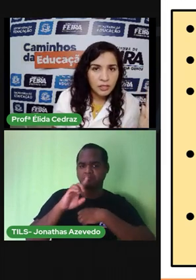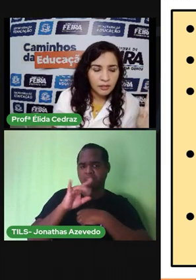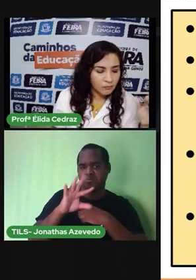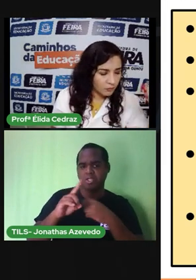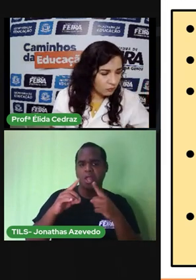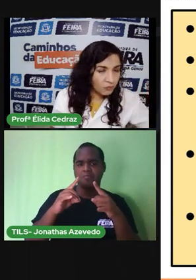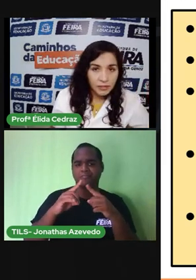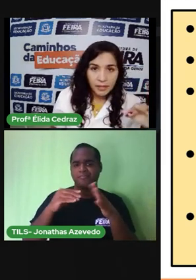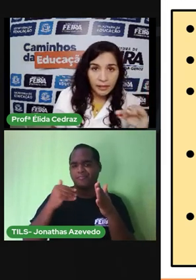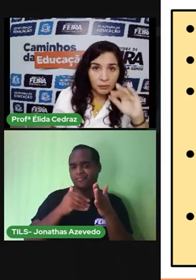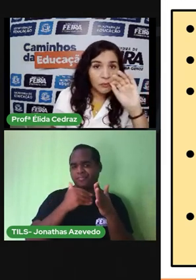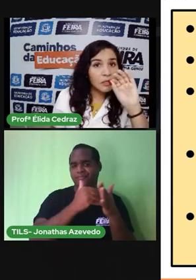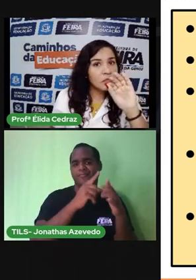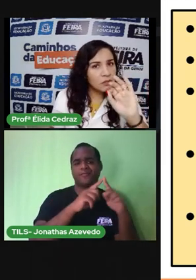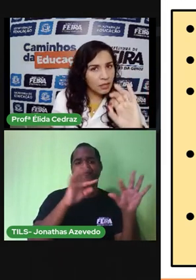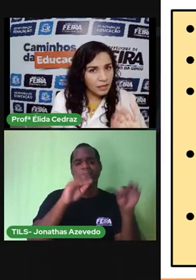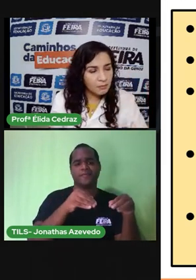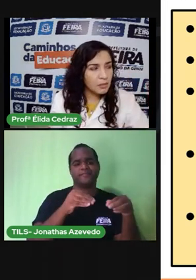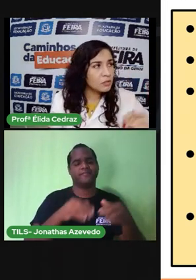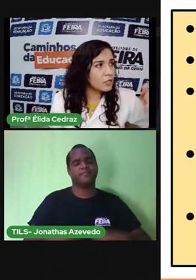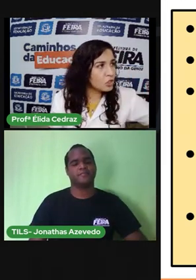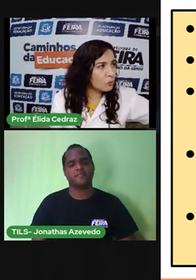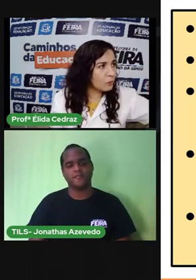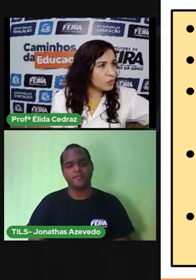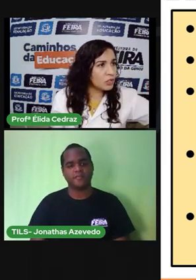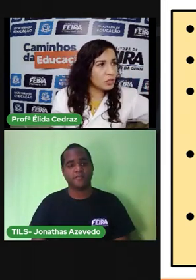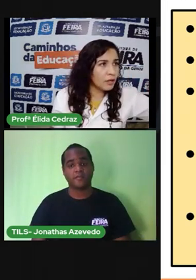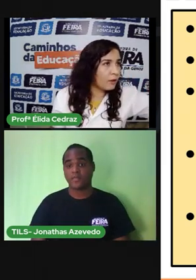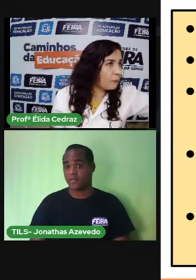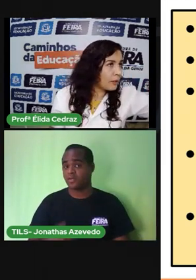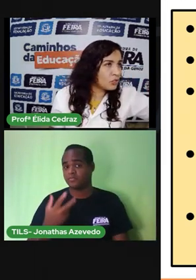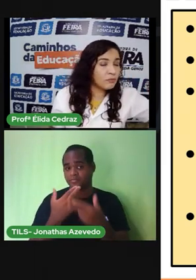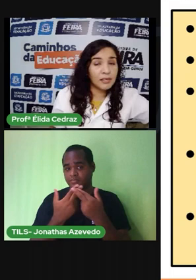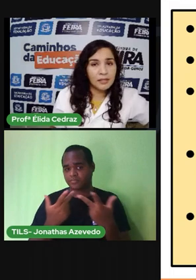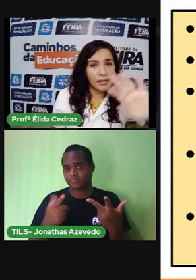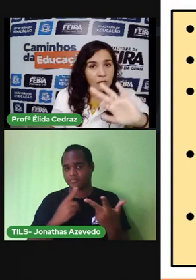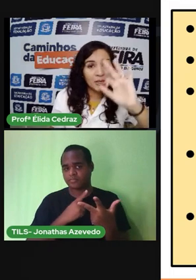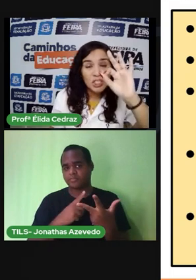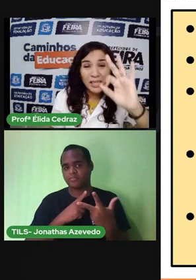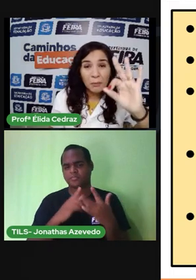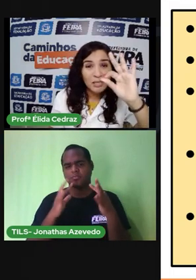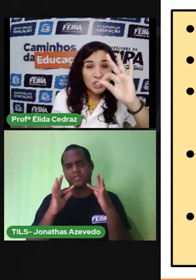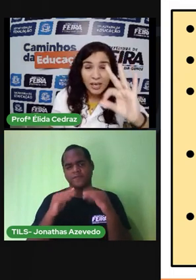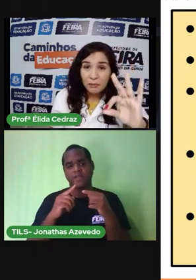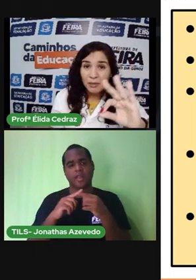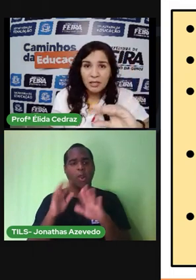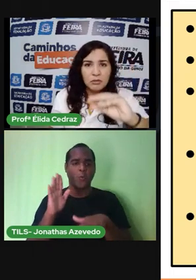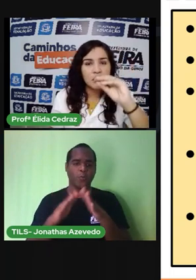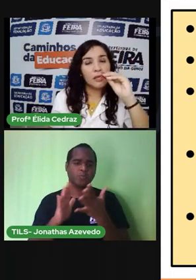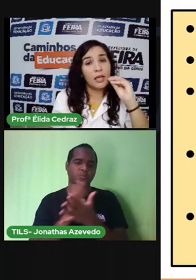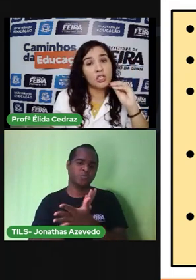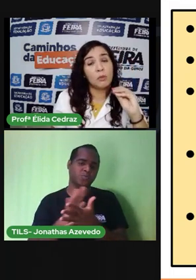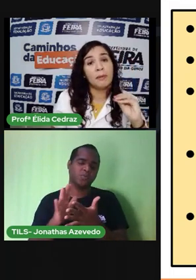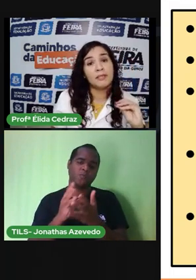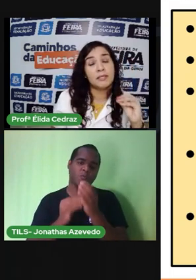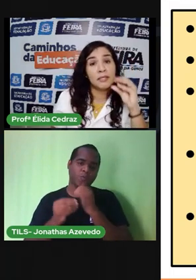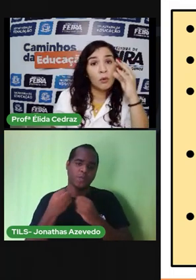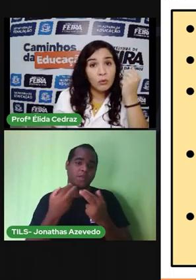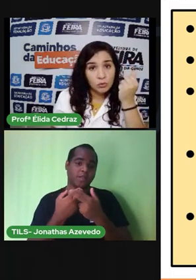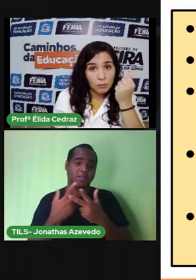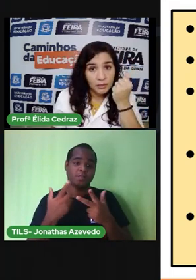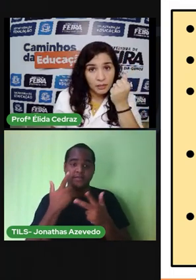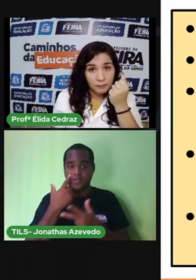seja fim dado tem alimentos que a gente pode deixar o prazo de validade mas geralmente em alimentos a gente